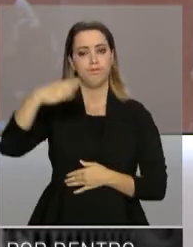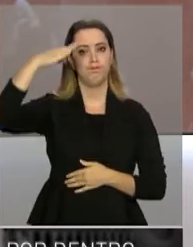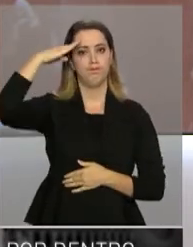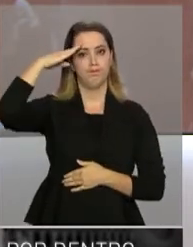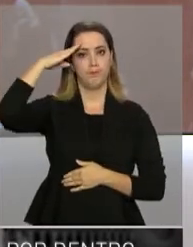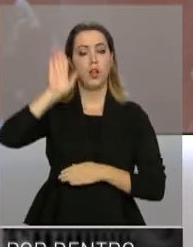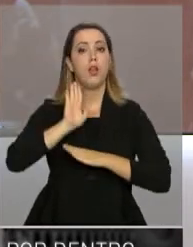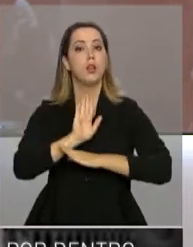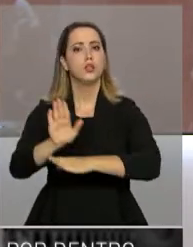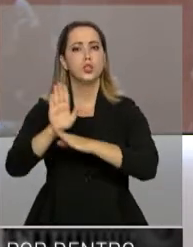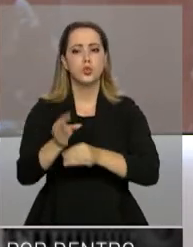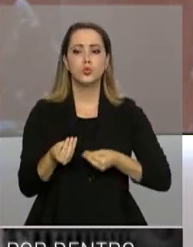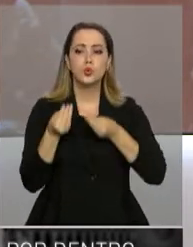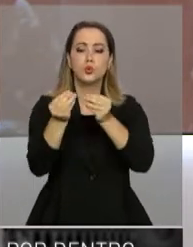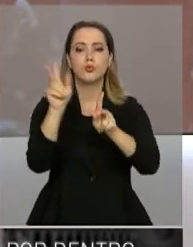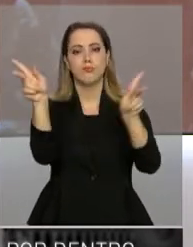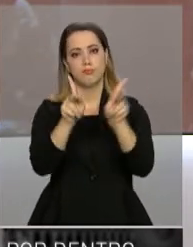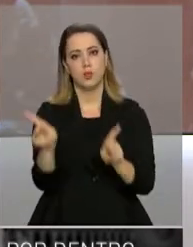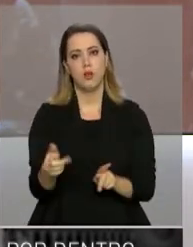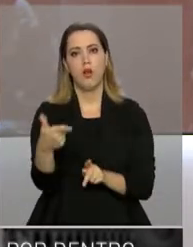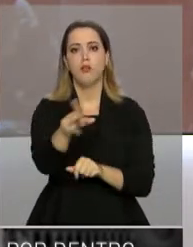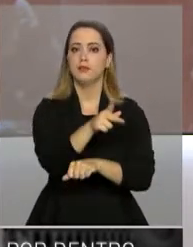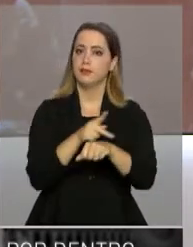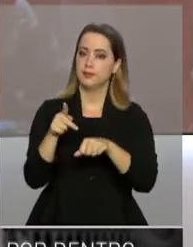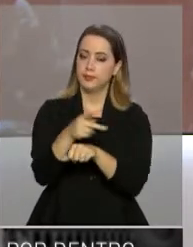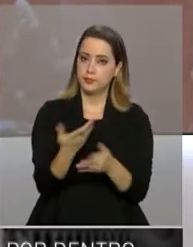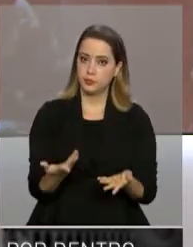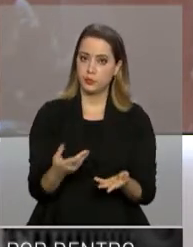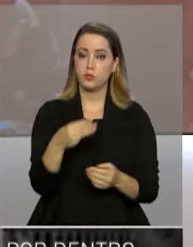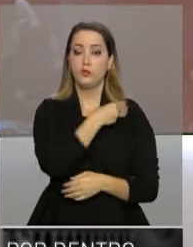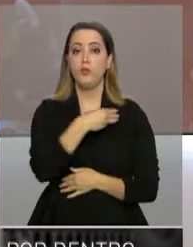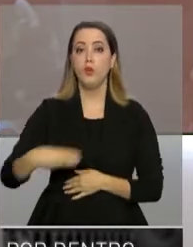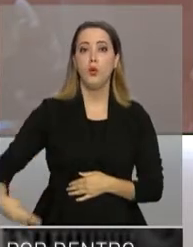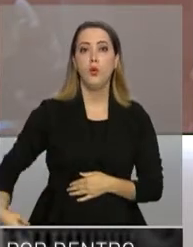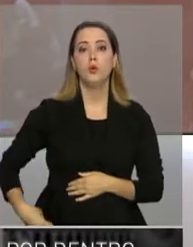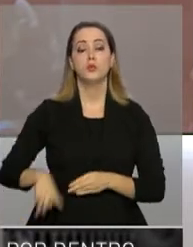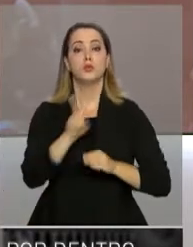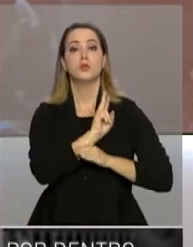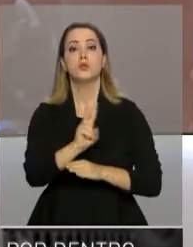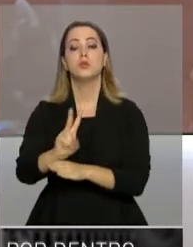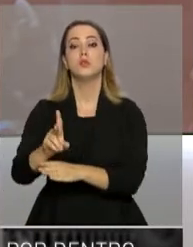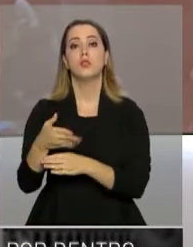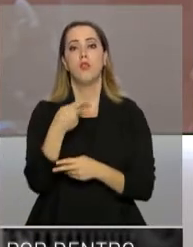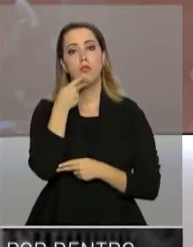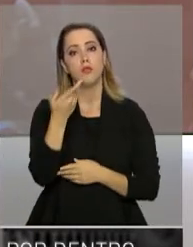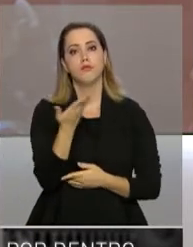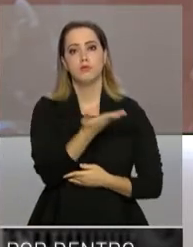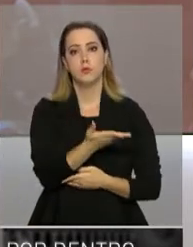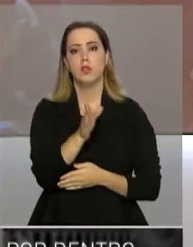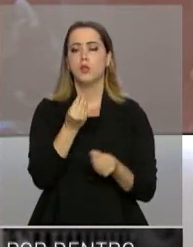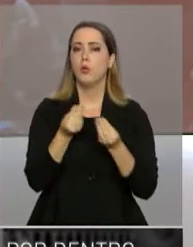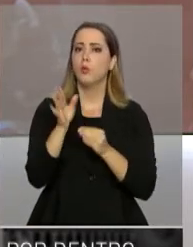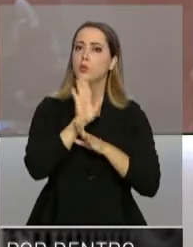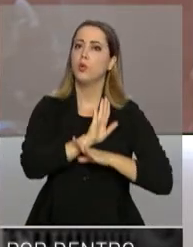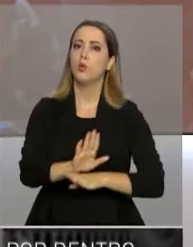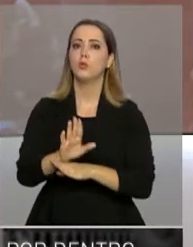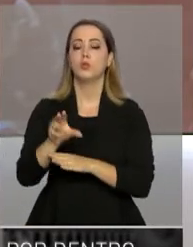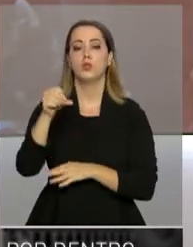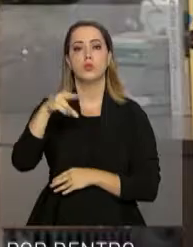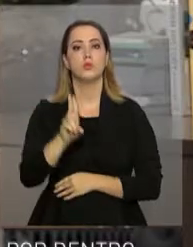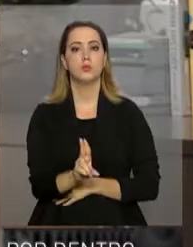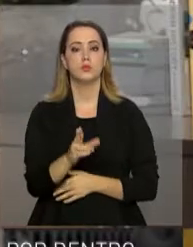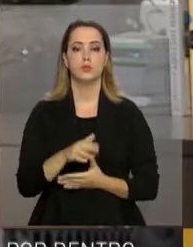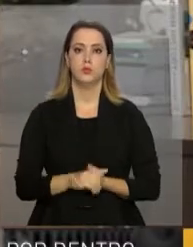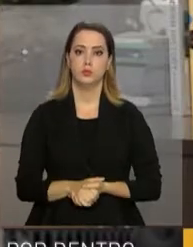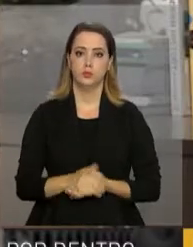ajudam a levar a paz a outros povos. O ministro da Defesa, Raul Jungmann, fala sobre a colaboração com a ONU.